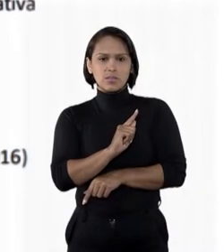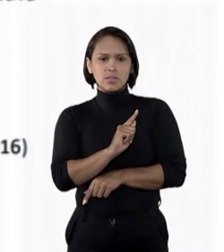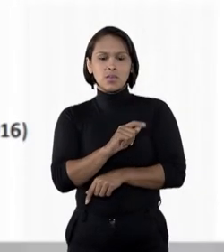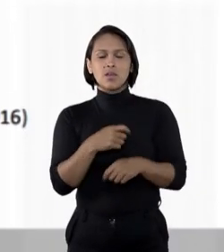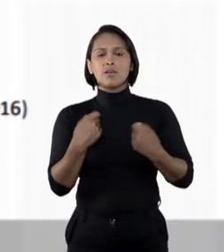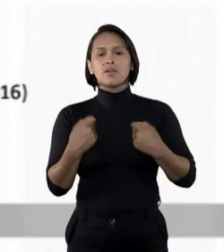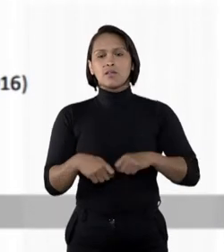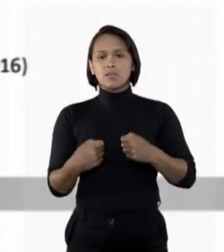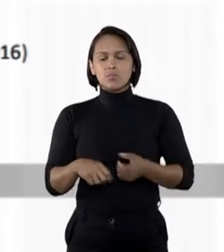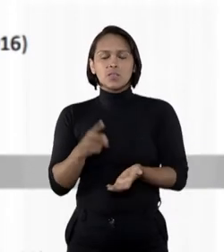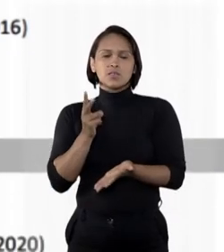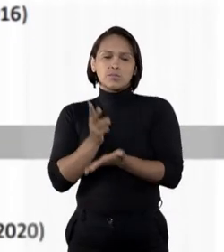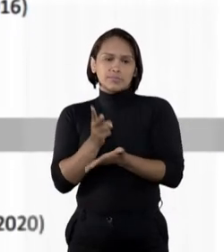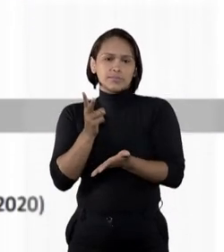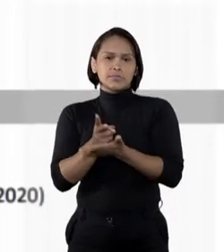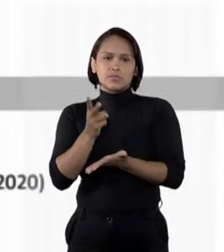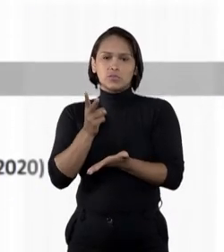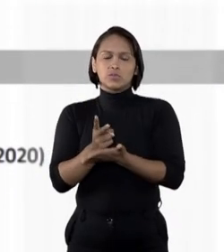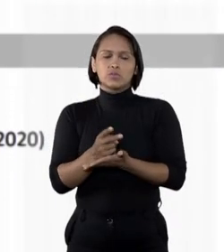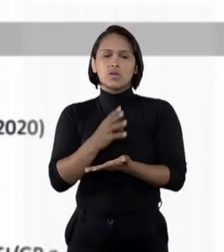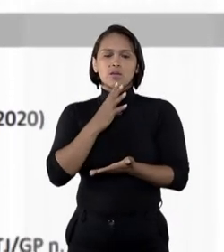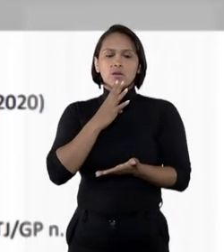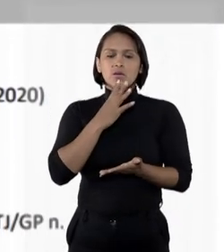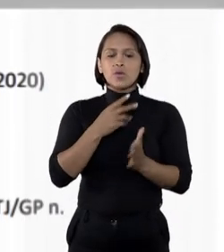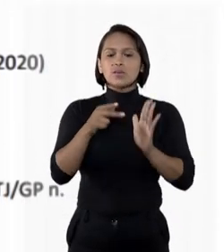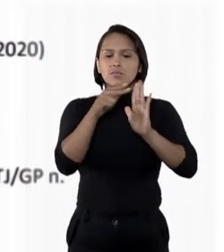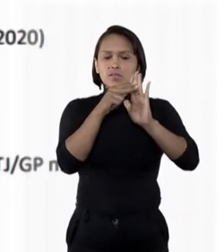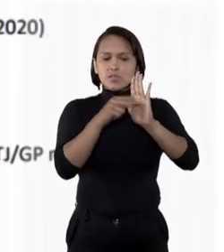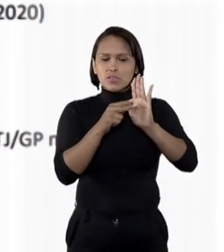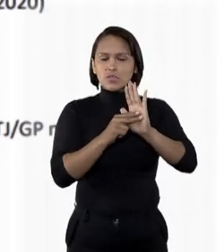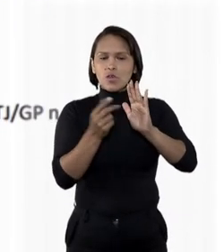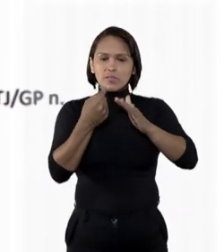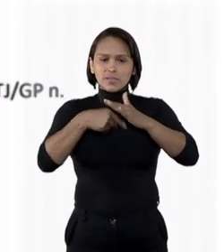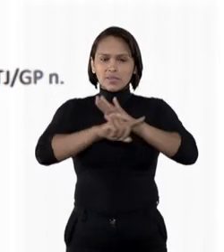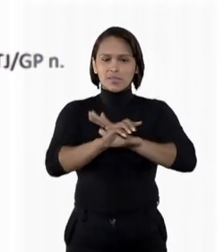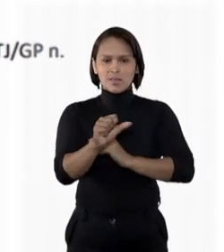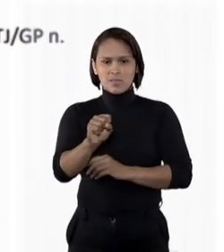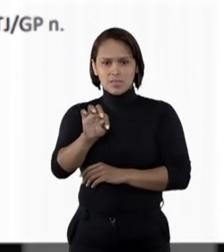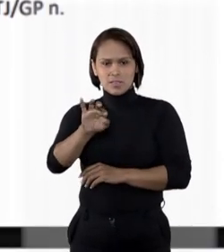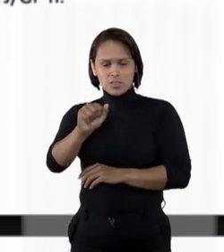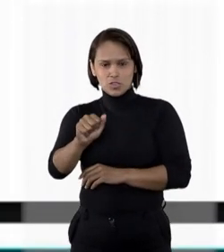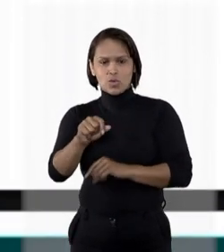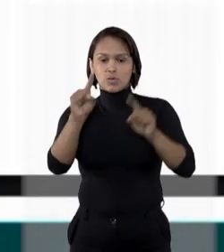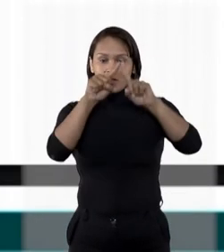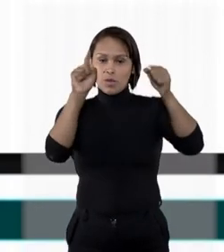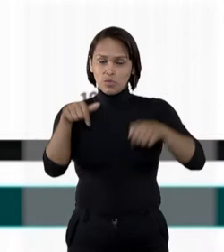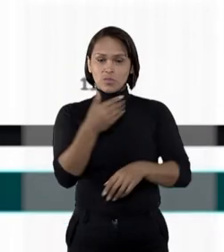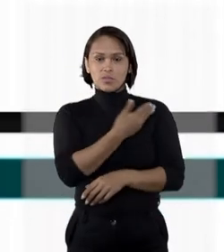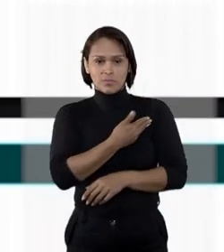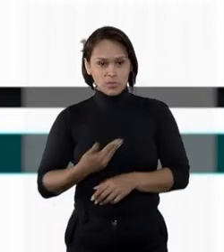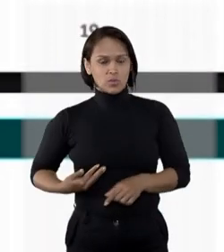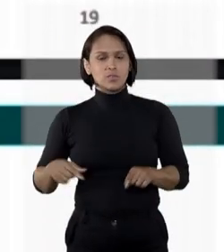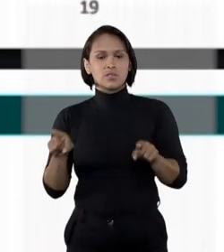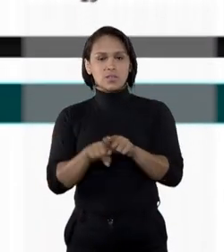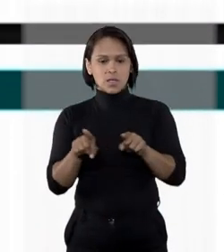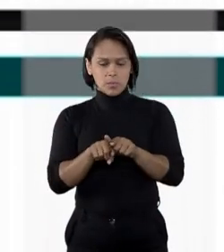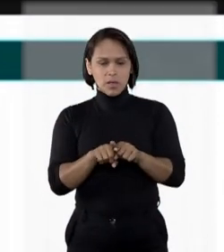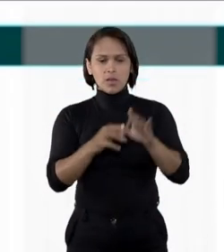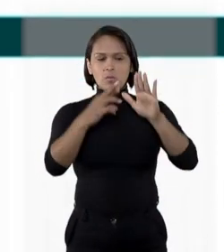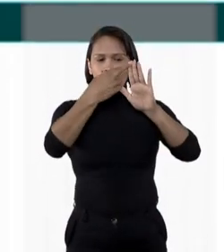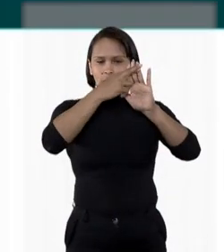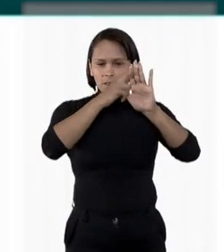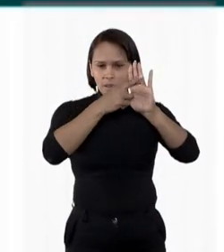necessitam estar cotidianamente conhecendo as normas internas do Tribunal, os servidores, porque também tem normas